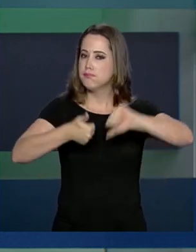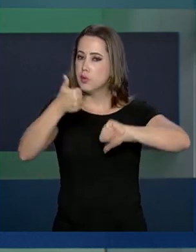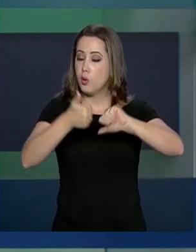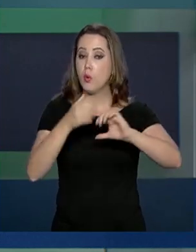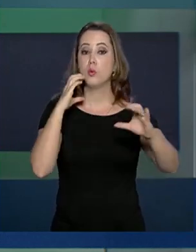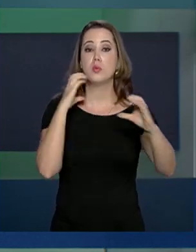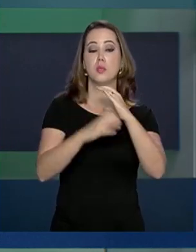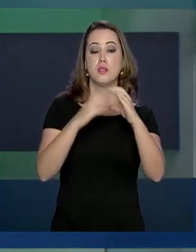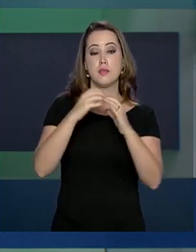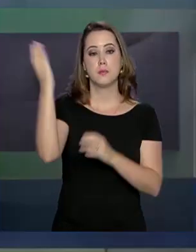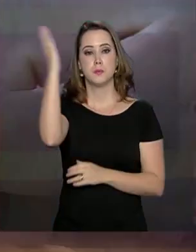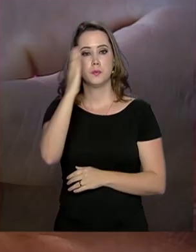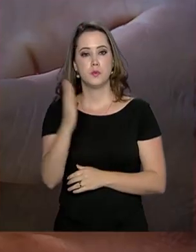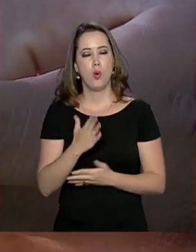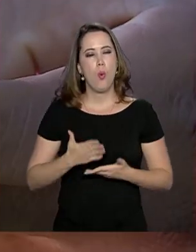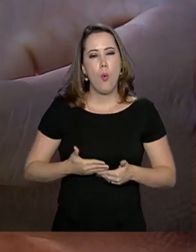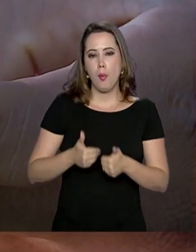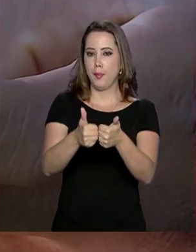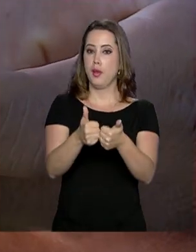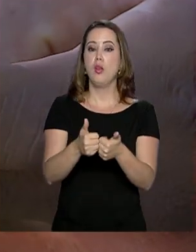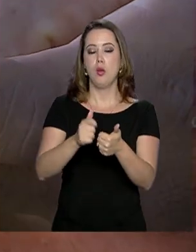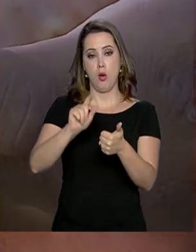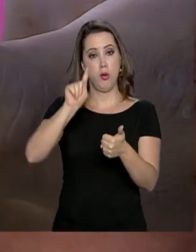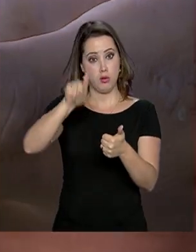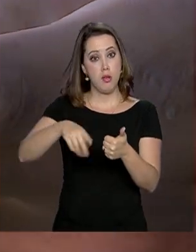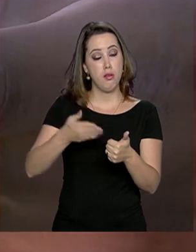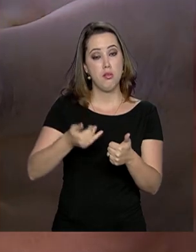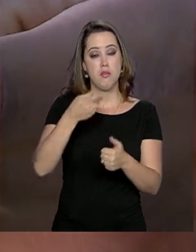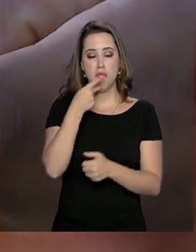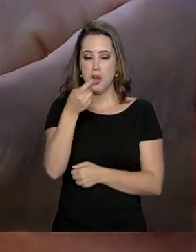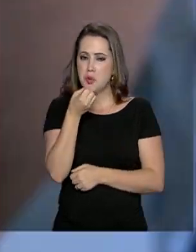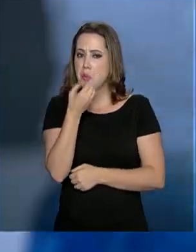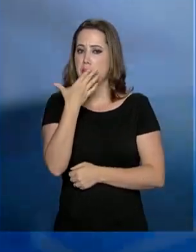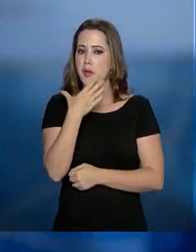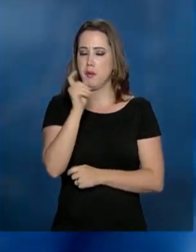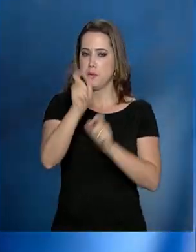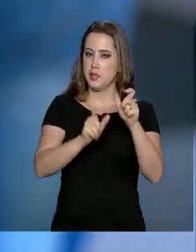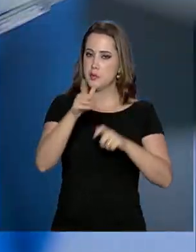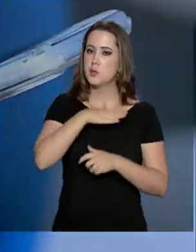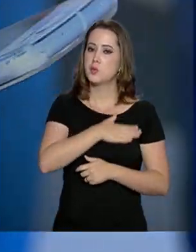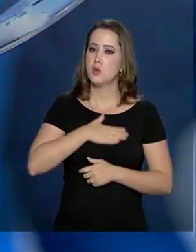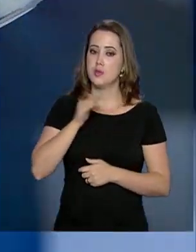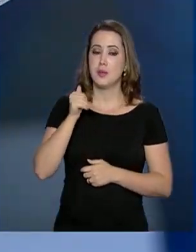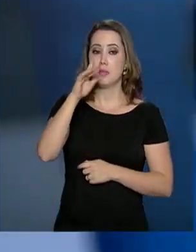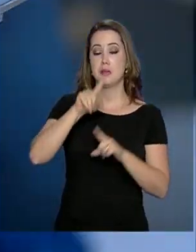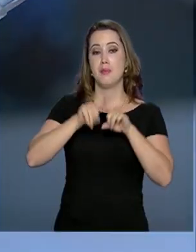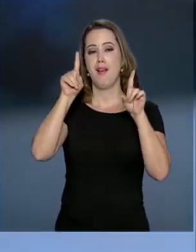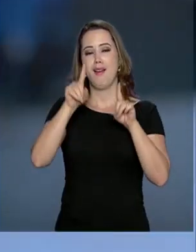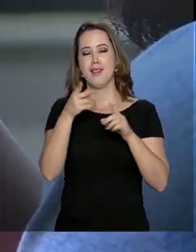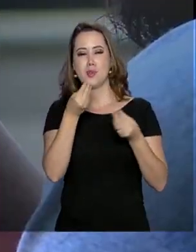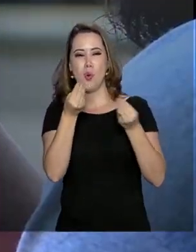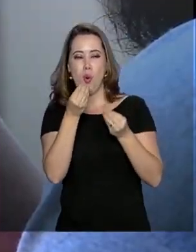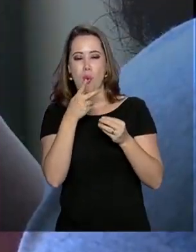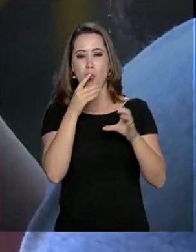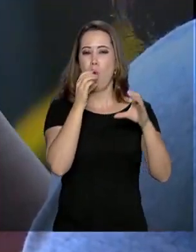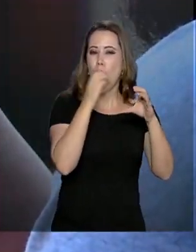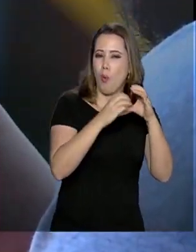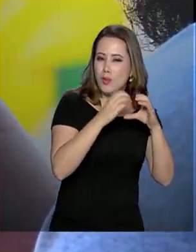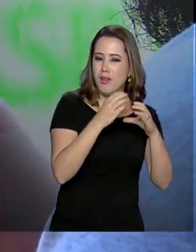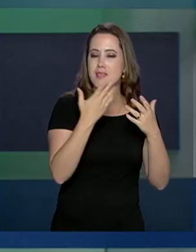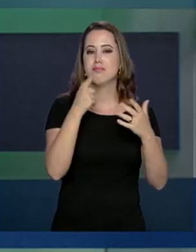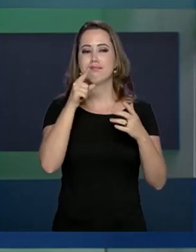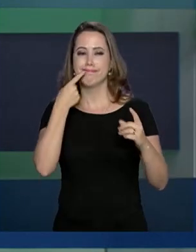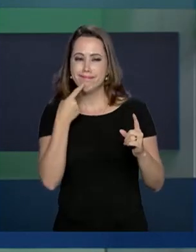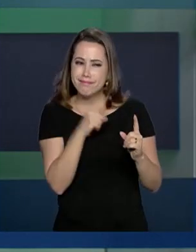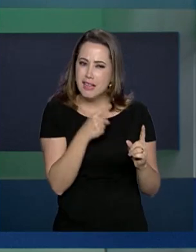telecomunicações. Qualidade do sinal é elogiada pelos consumidores. Já os canais de atendimento são alvos de